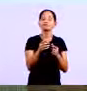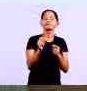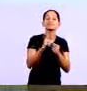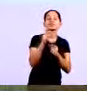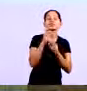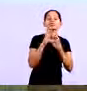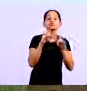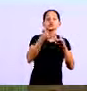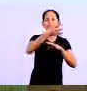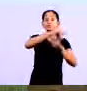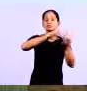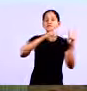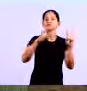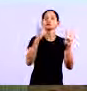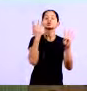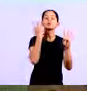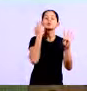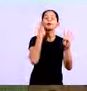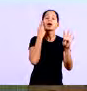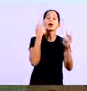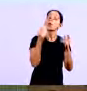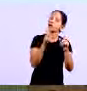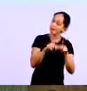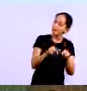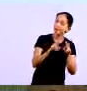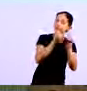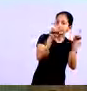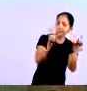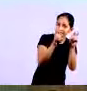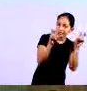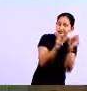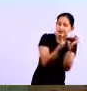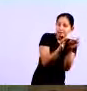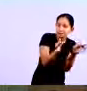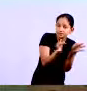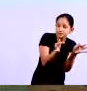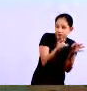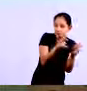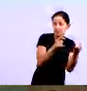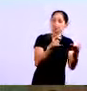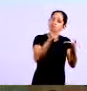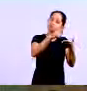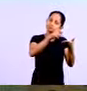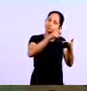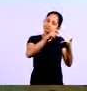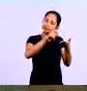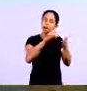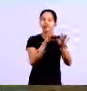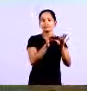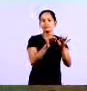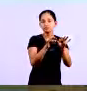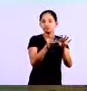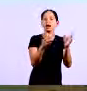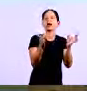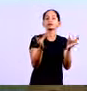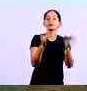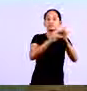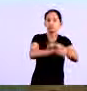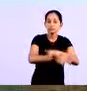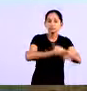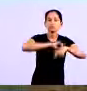utilizar uma planilha do Excel, tá? Na planilha do Excel, você vai poder fazer esse lançamento, fazer esse controle e lá também você vai poder gerar